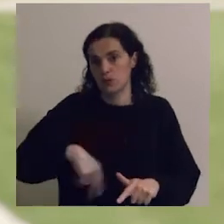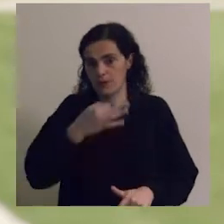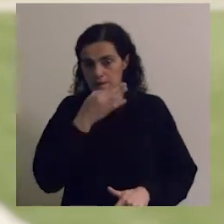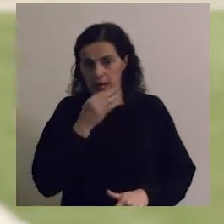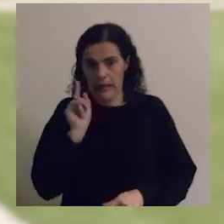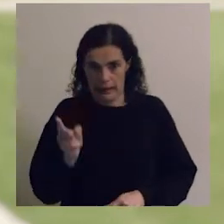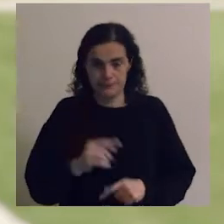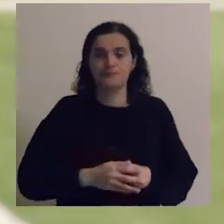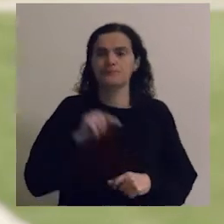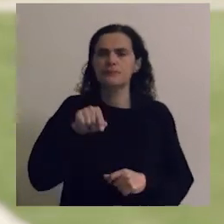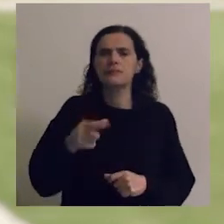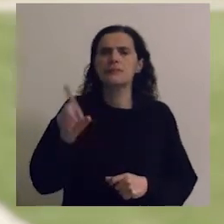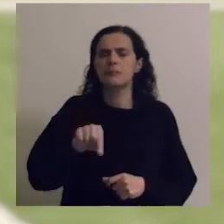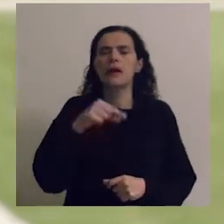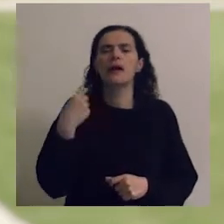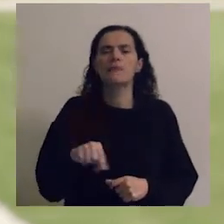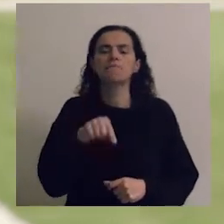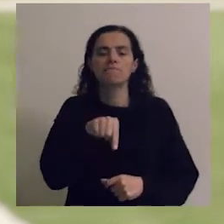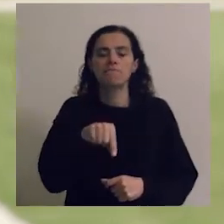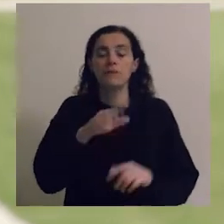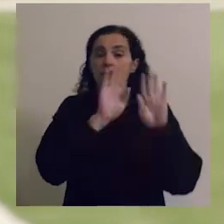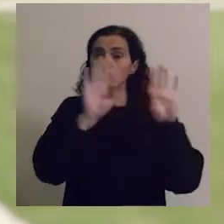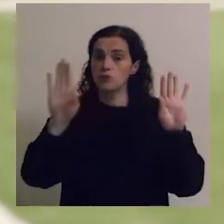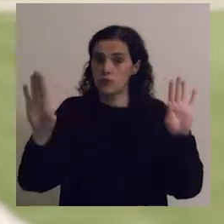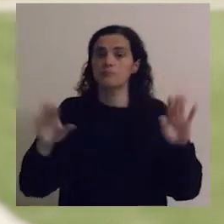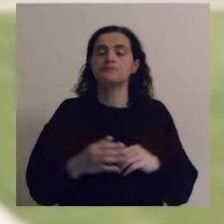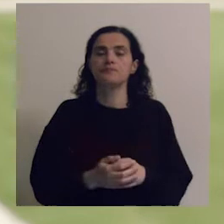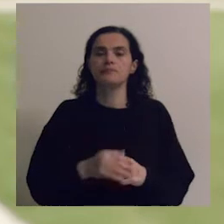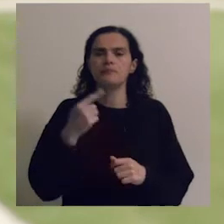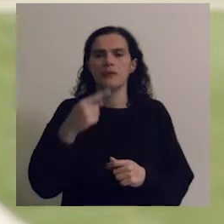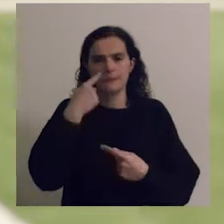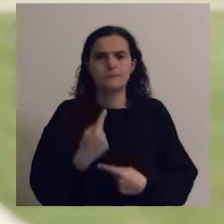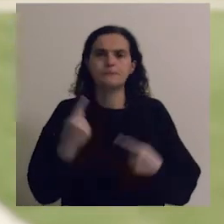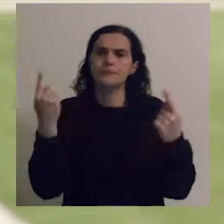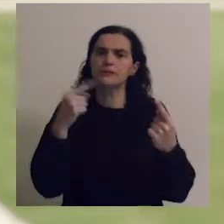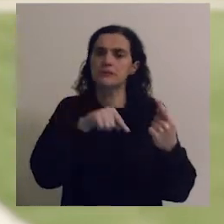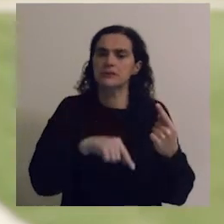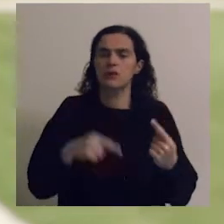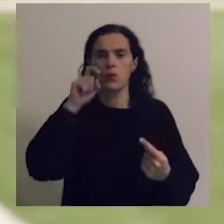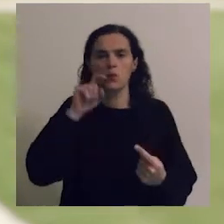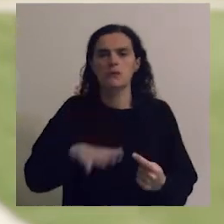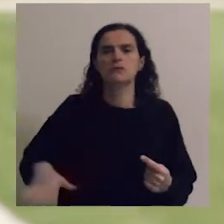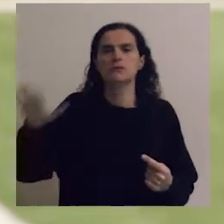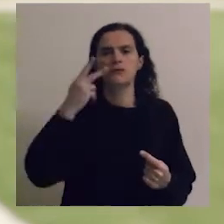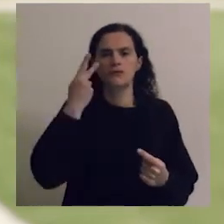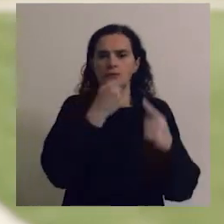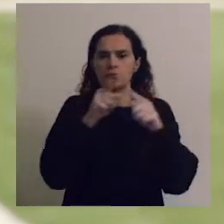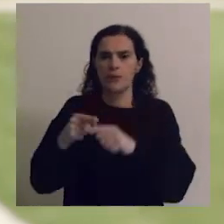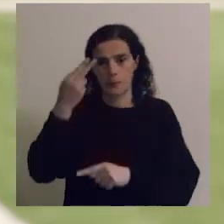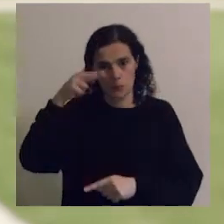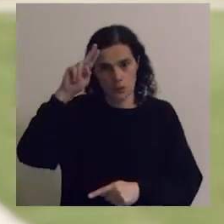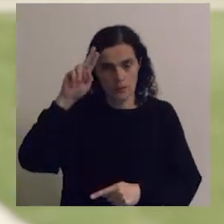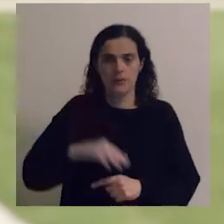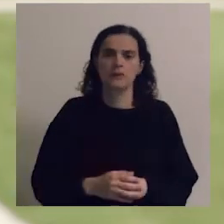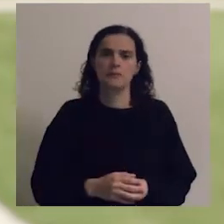língua portuguesa e temos por isso também nesta exposição uma apresentação das reservas da biosfera